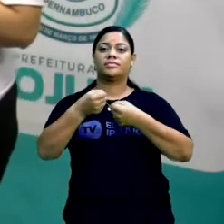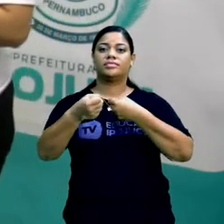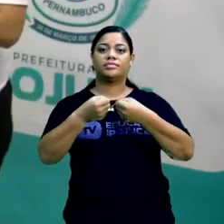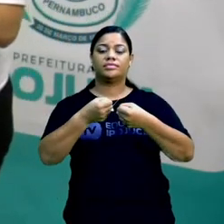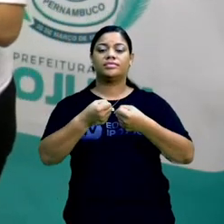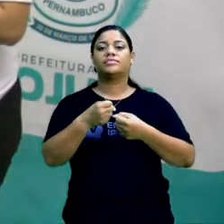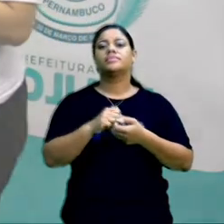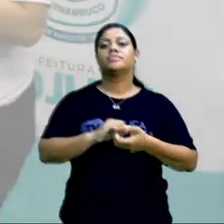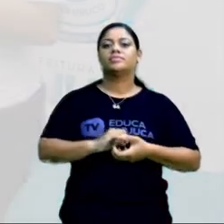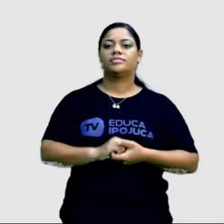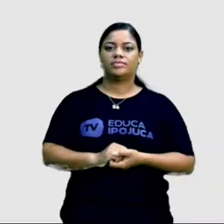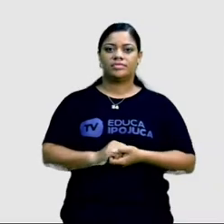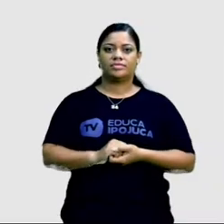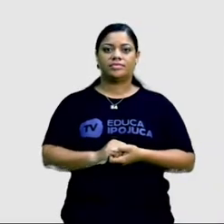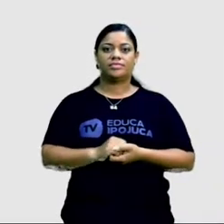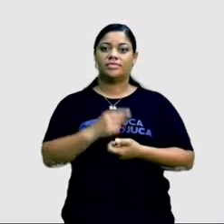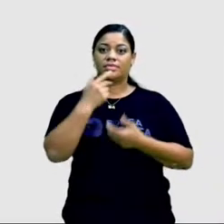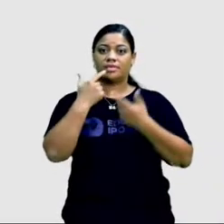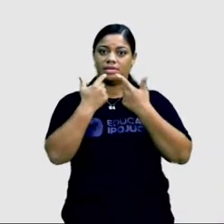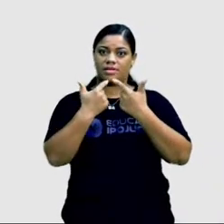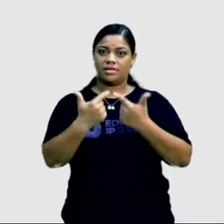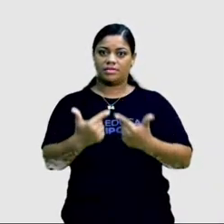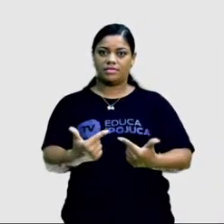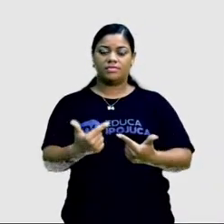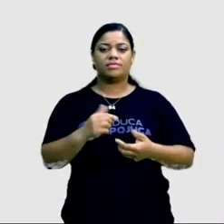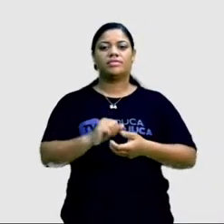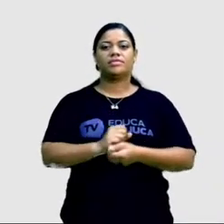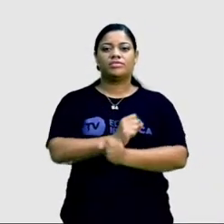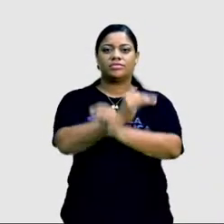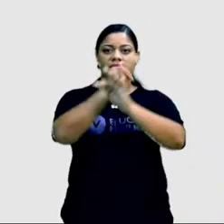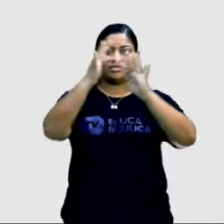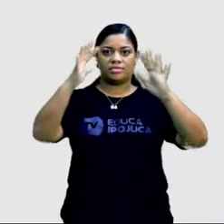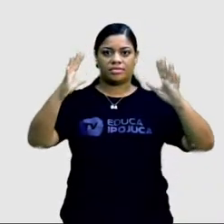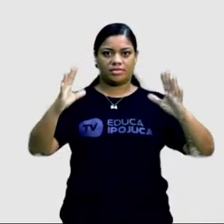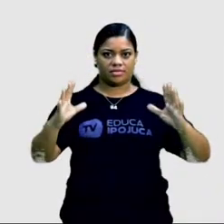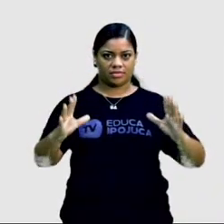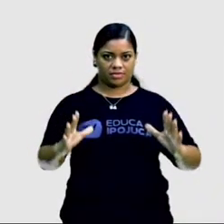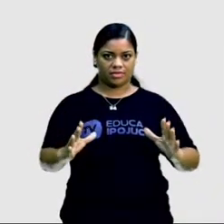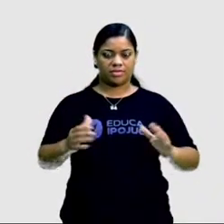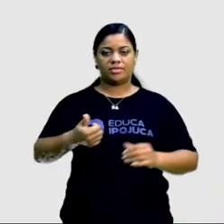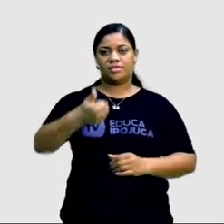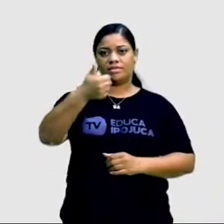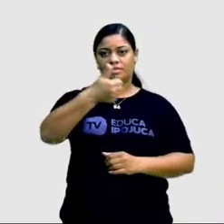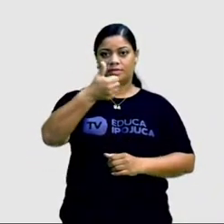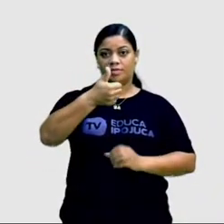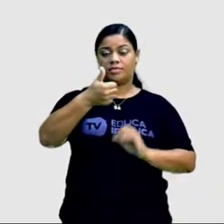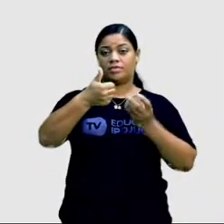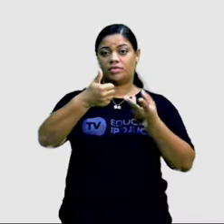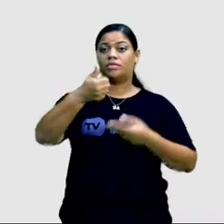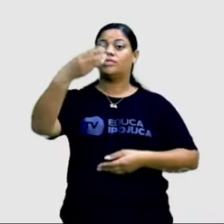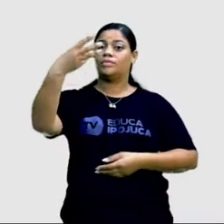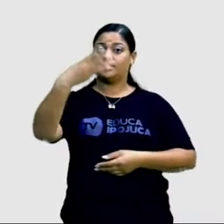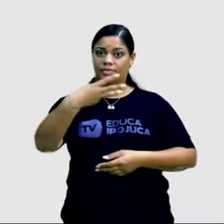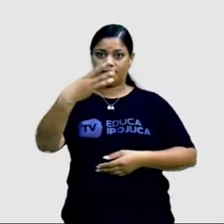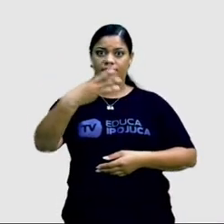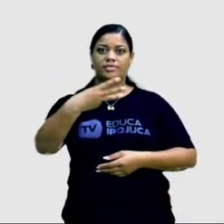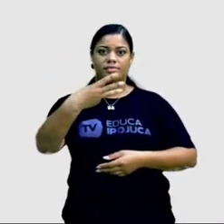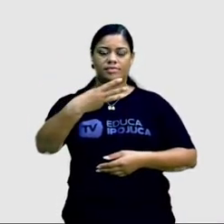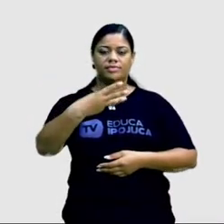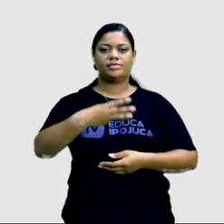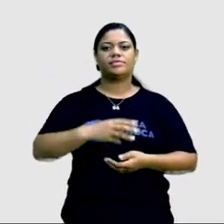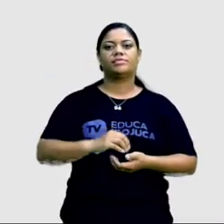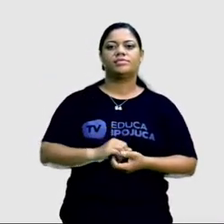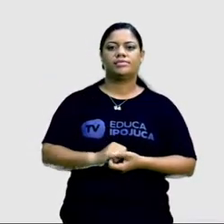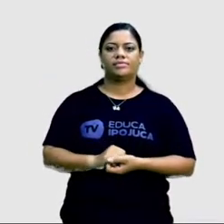A linguagem, ela é clara, objetiva e é usada em primeira ou em terceira pessoa. Ou